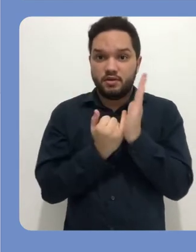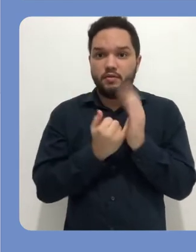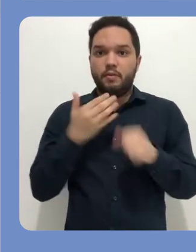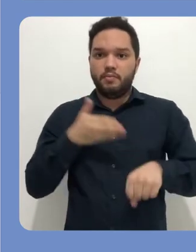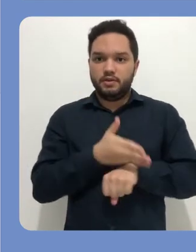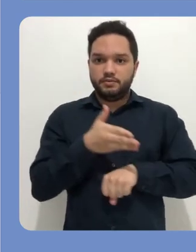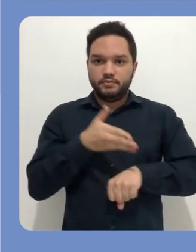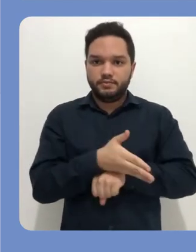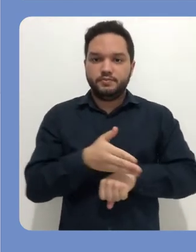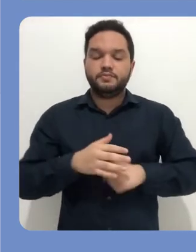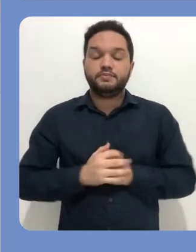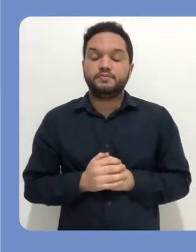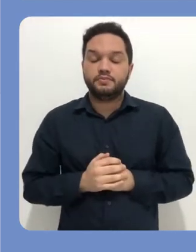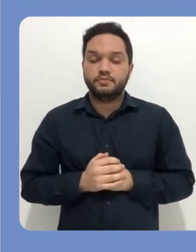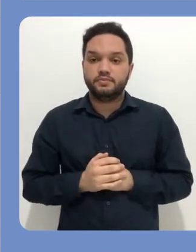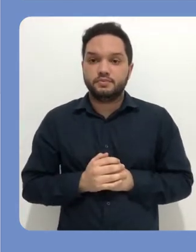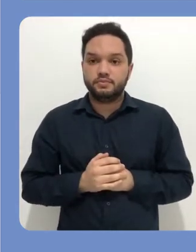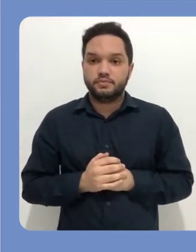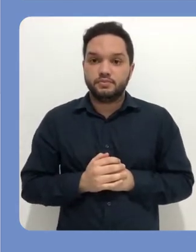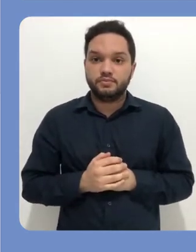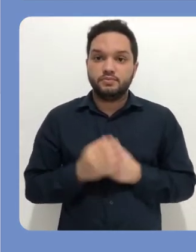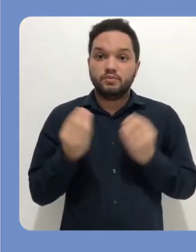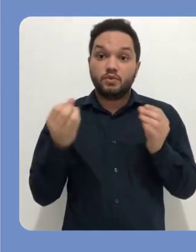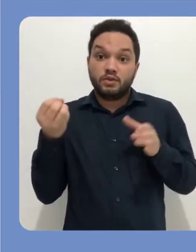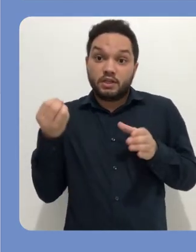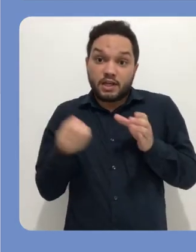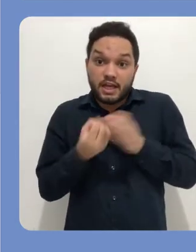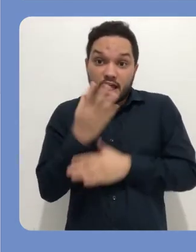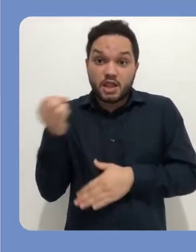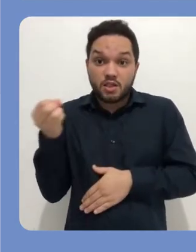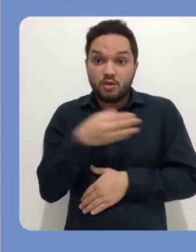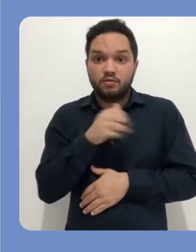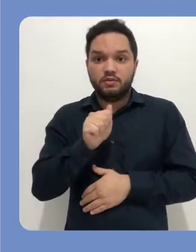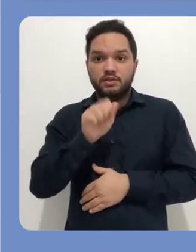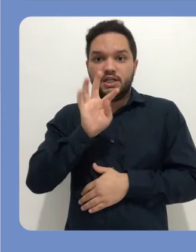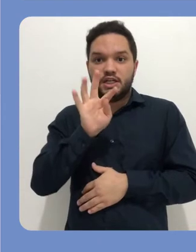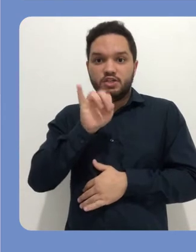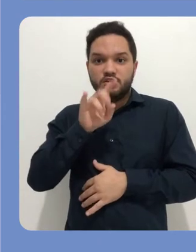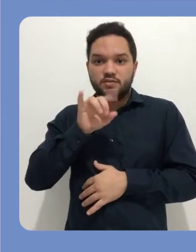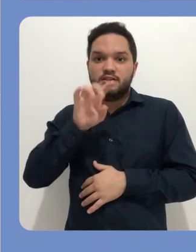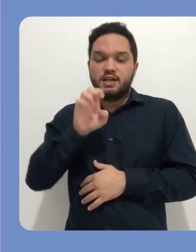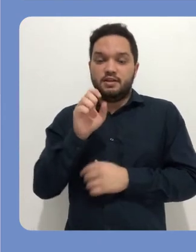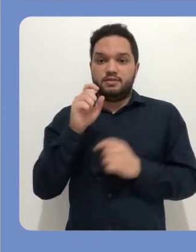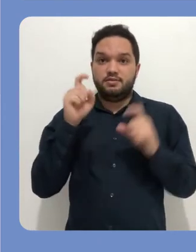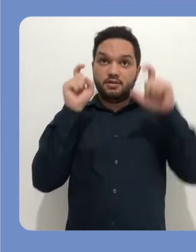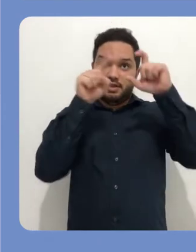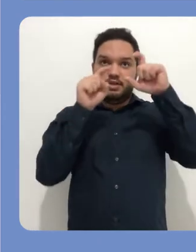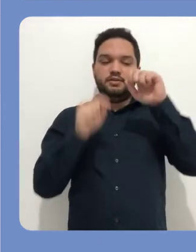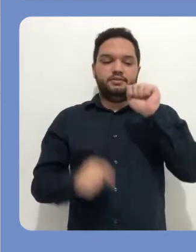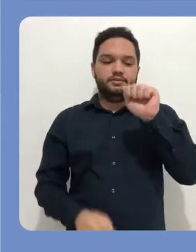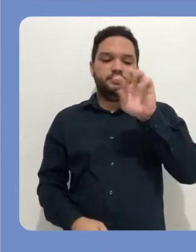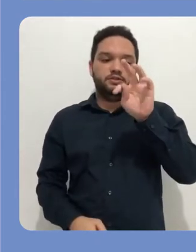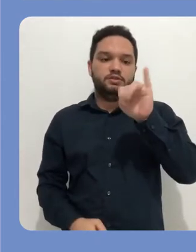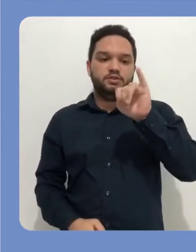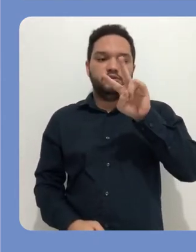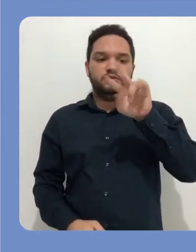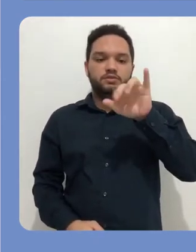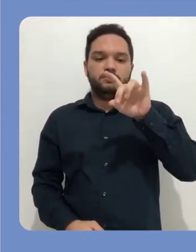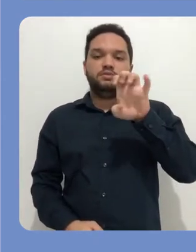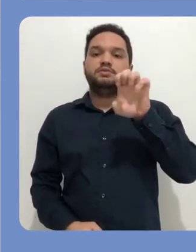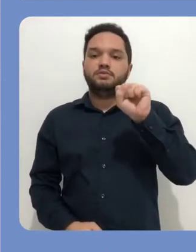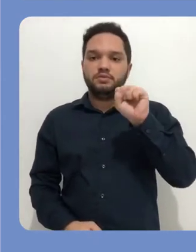você já se inscreveu como participante. Para criar uma nova atividade, vá em Atividades